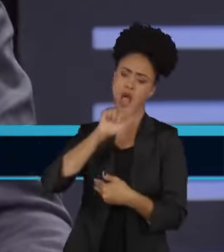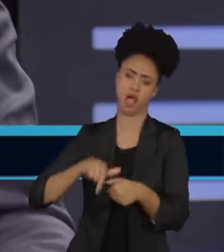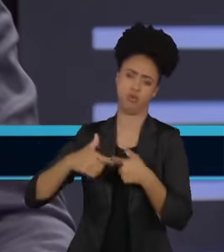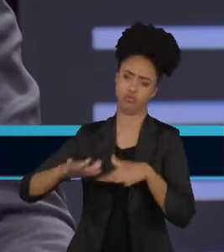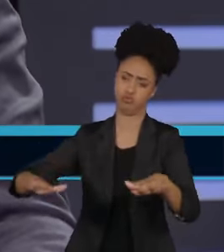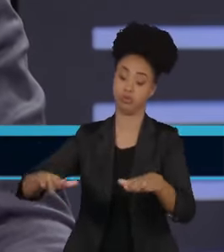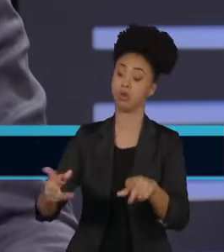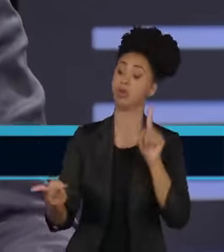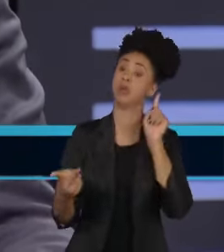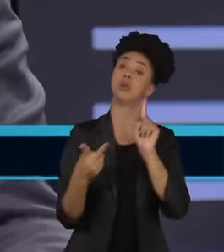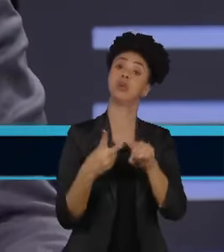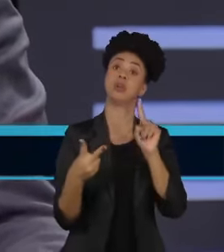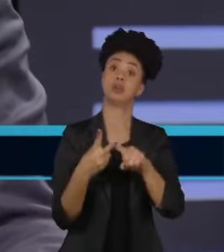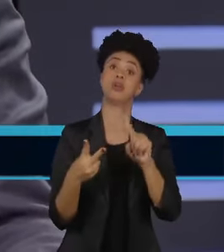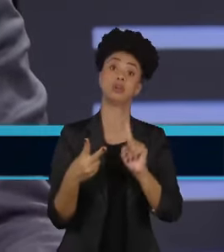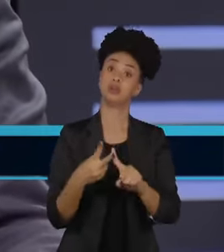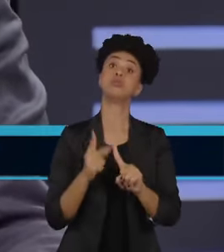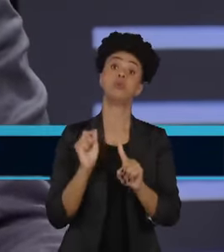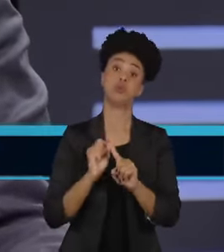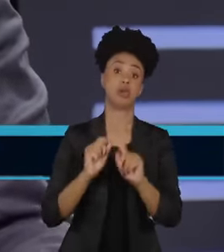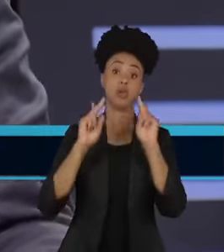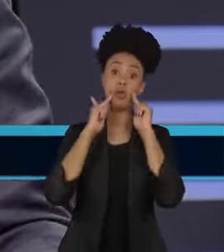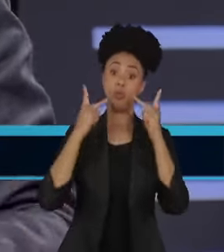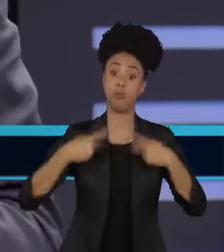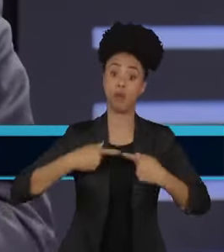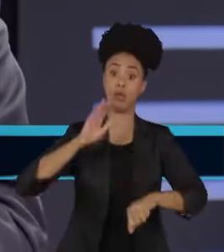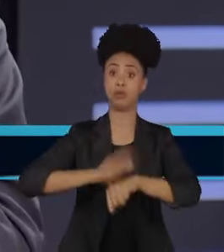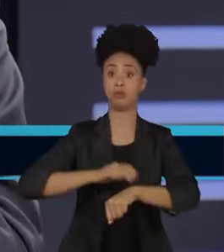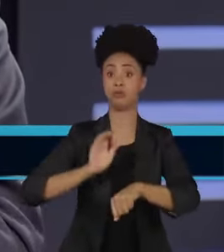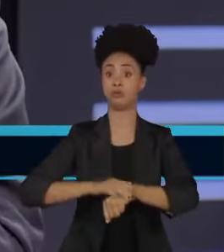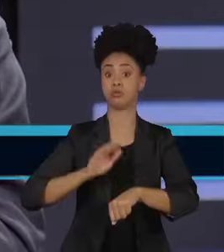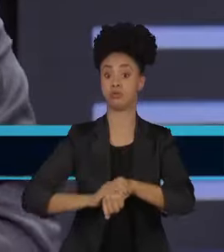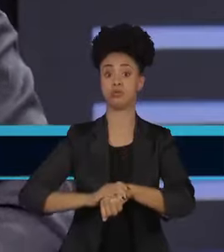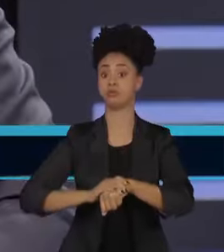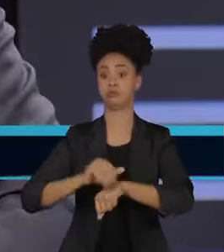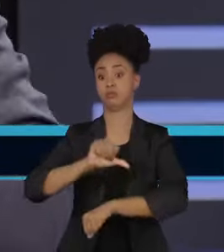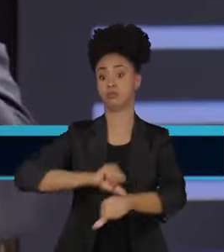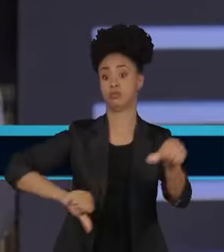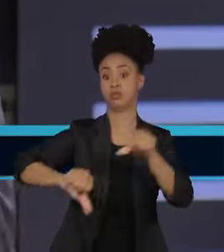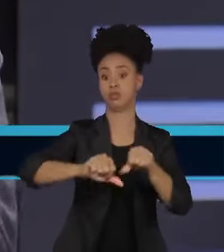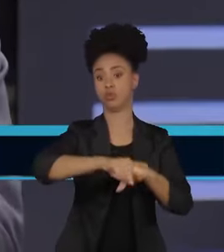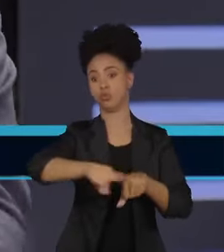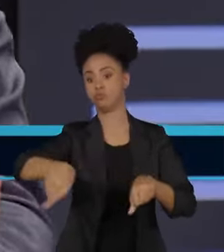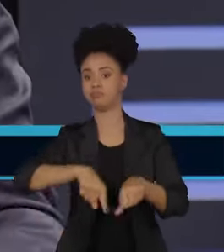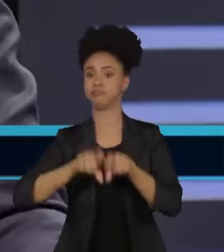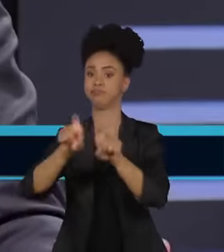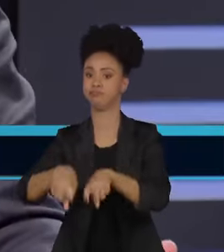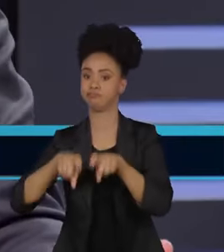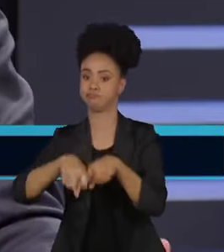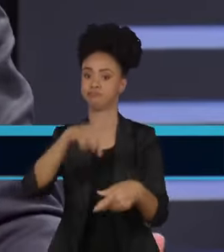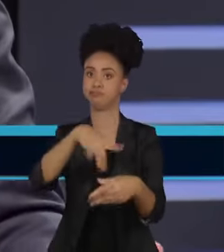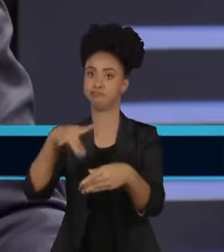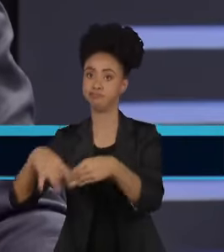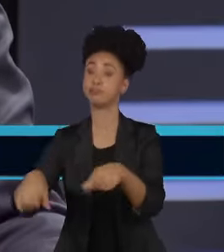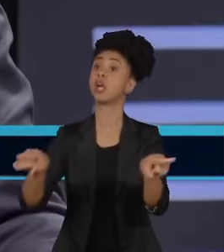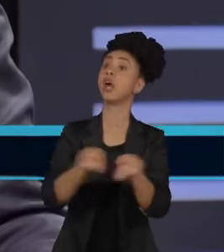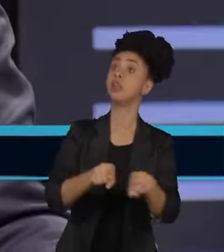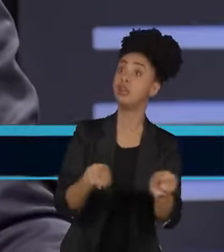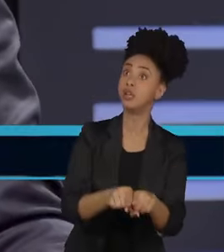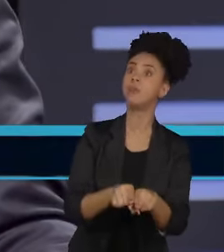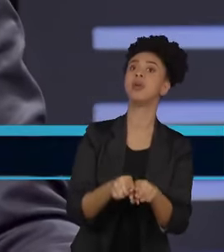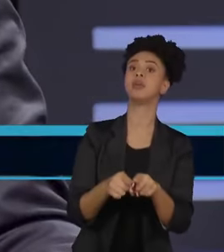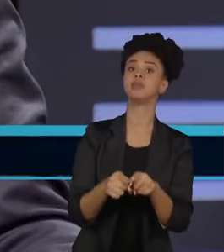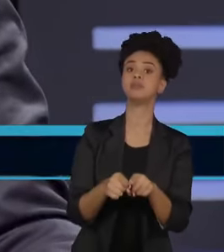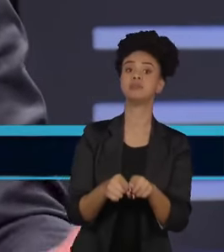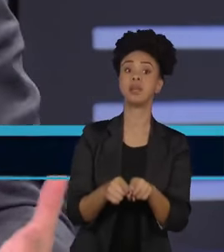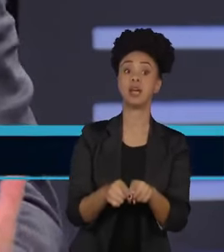alterações antrópicas, que alteraram através desse comportamento humano, na agricultura e em outras coisas, alteraram também a